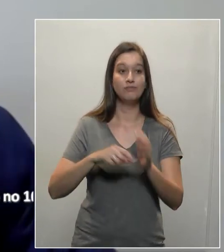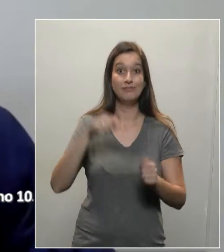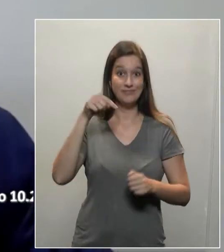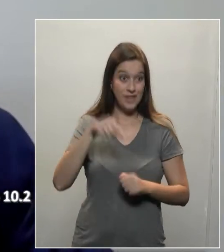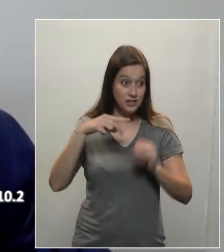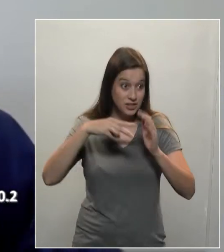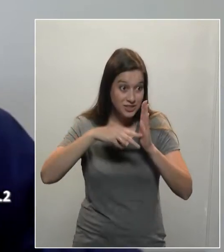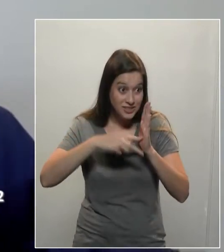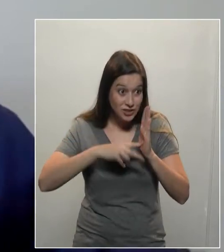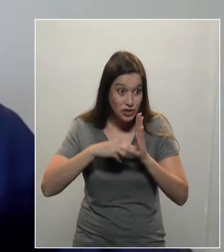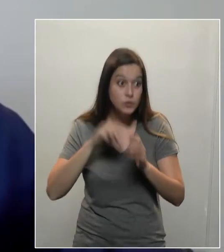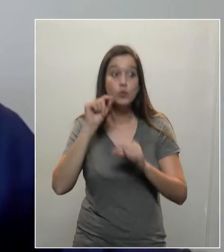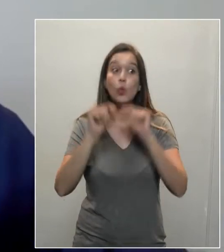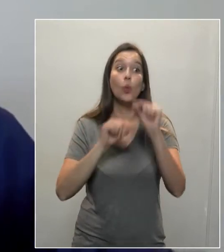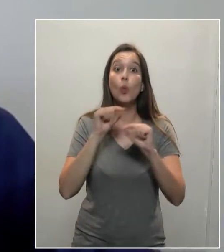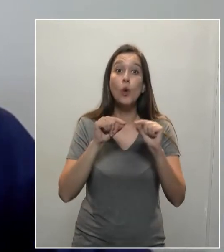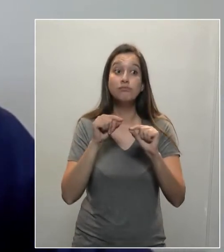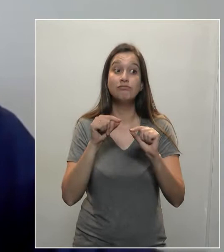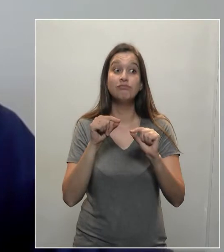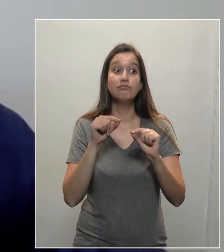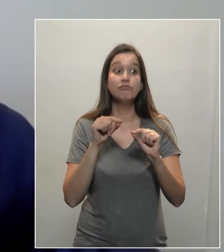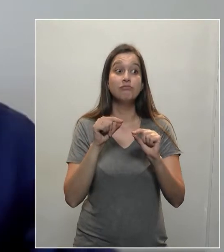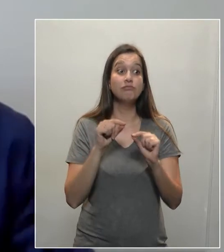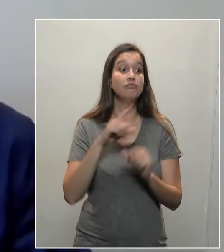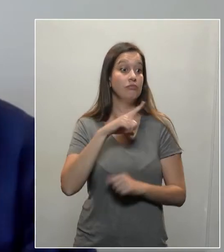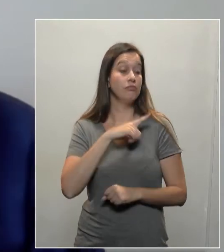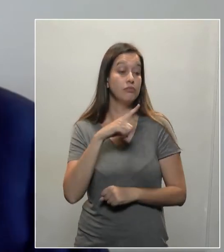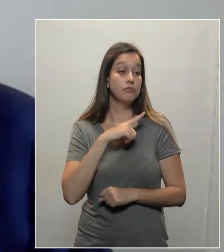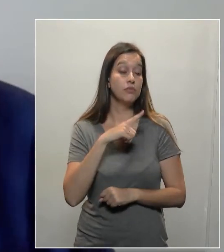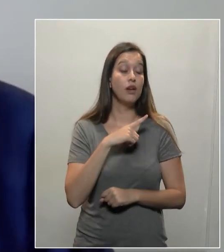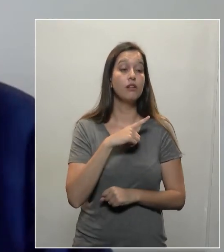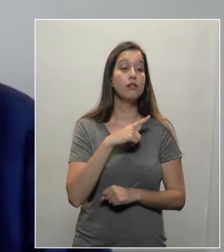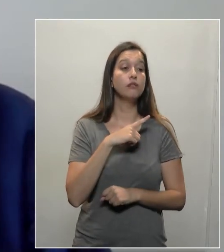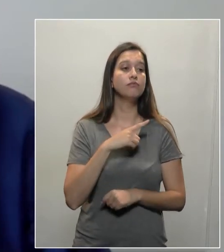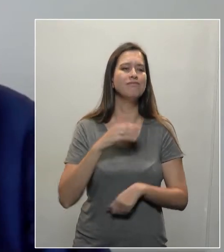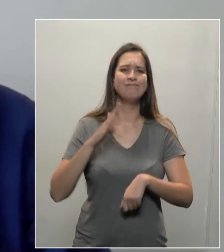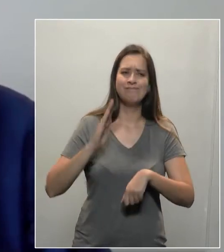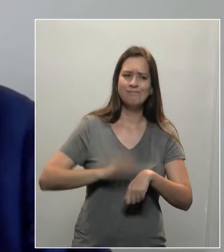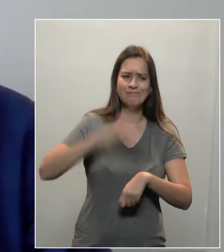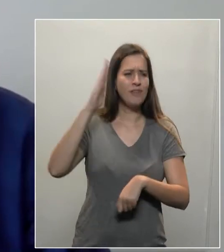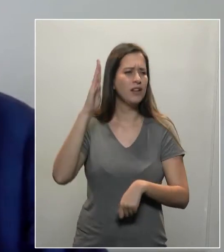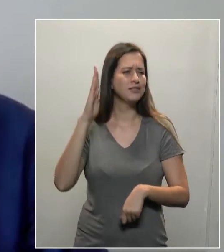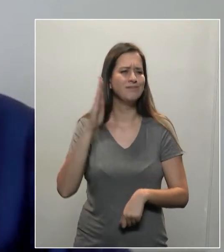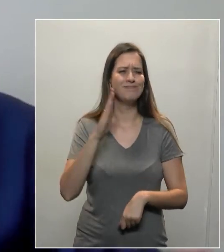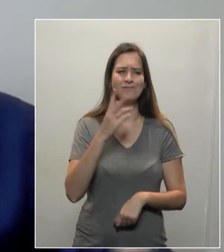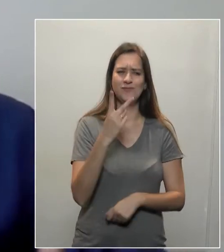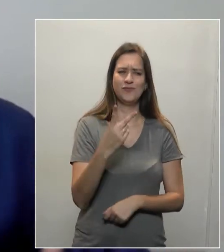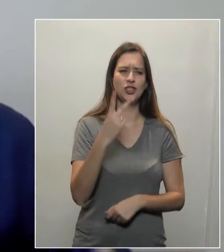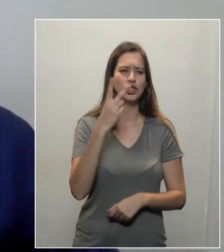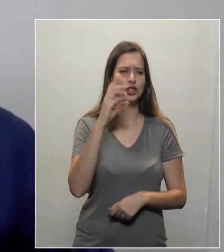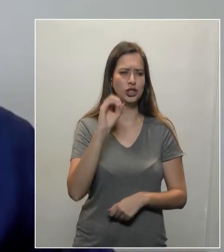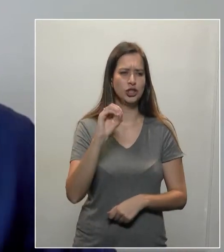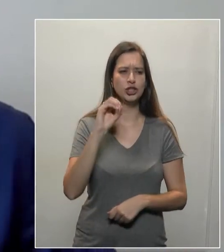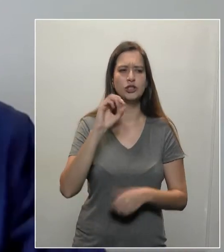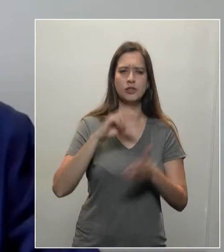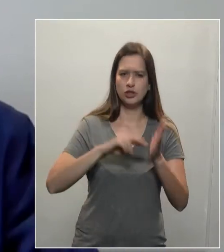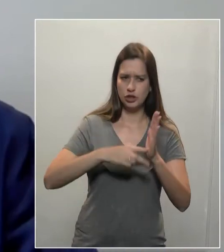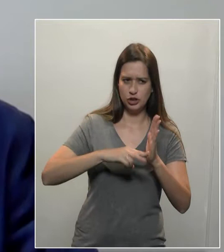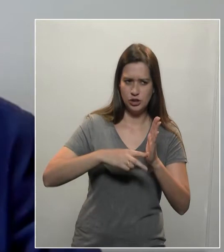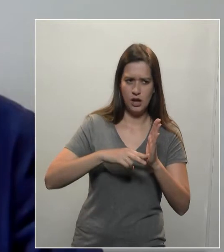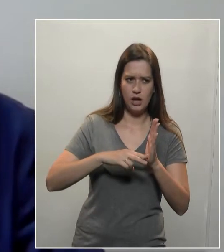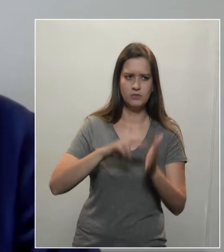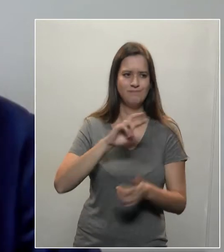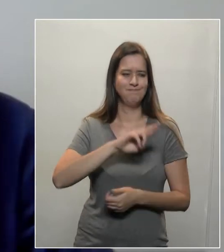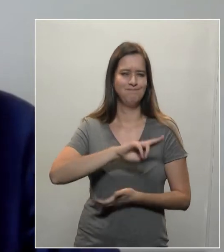são em número de mais de 20 sindicatos, que representam as diferentes categorias